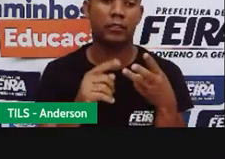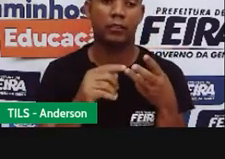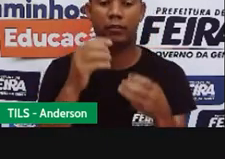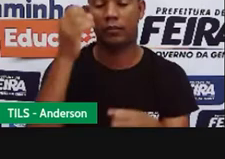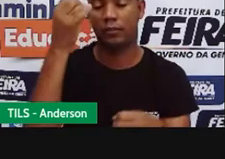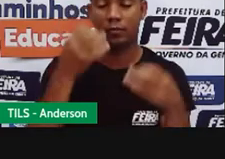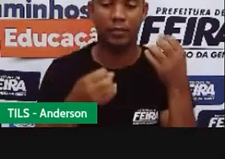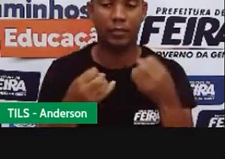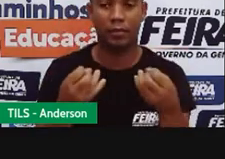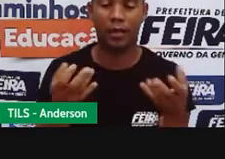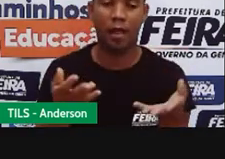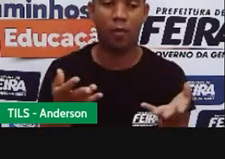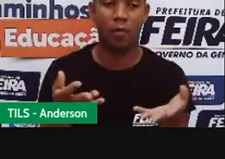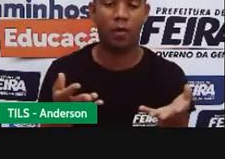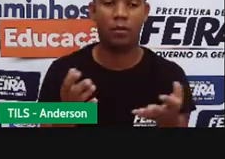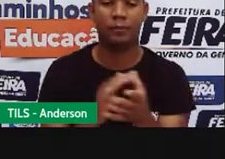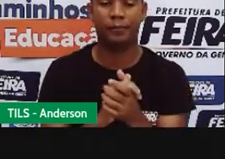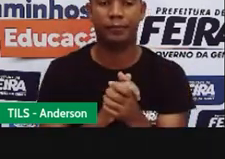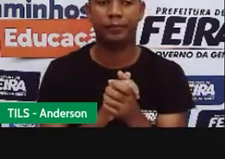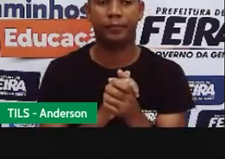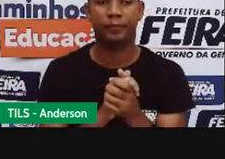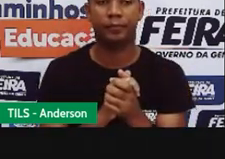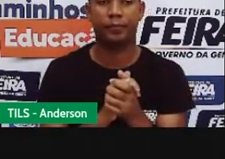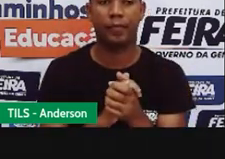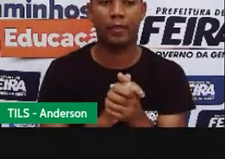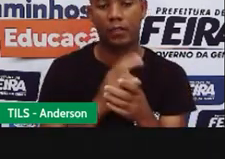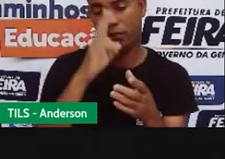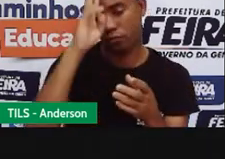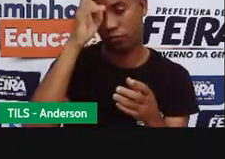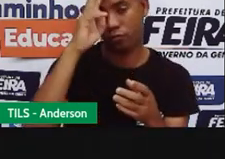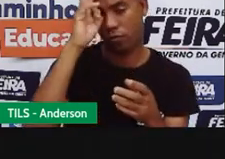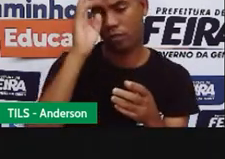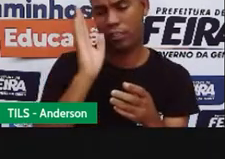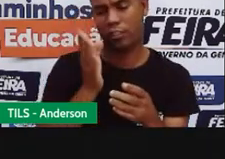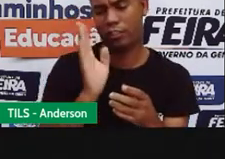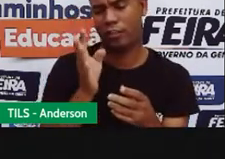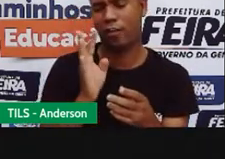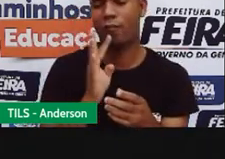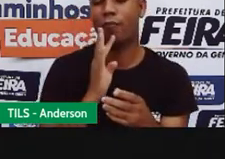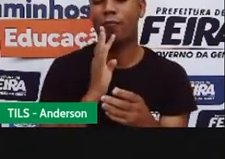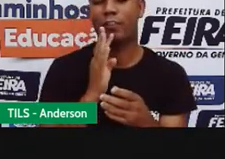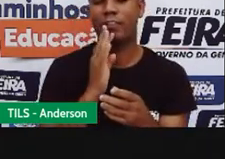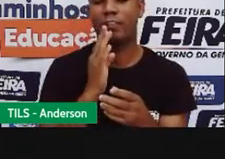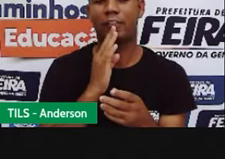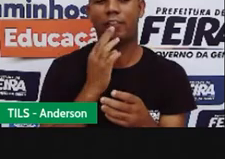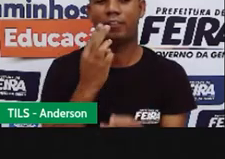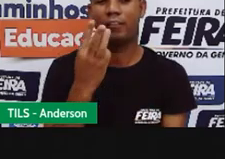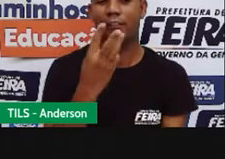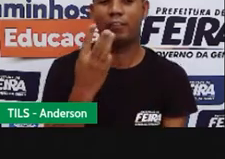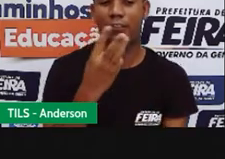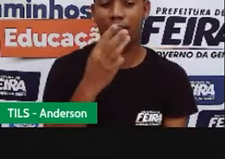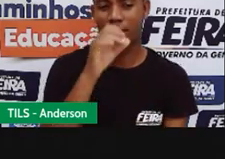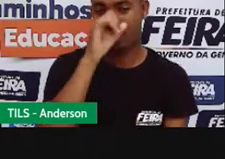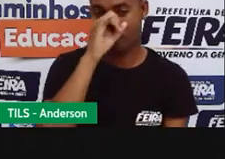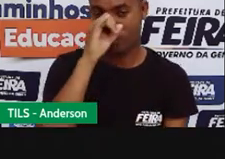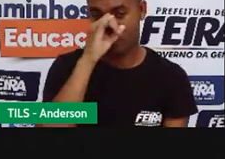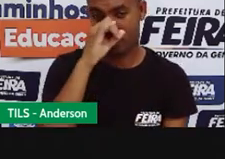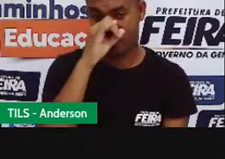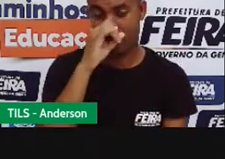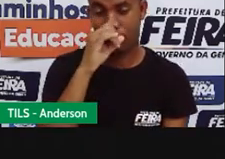detalhes que nós vamos tratar agora. Essa história que vocês já conhecem, a história dos três porquinhos e o lobo não.